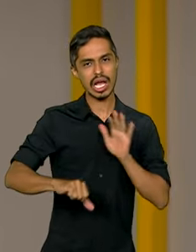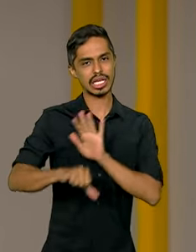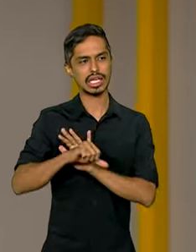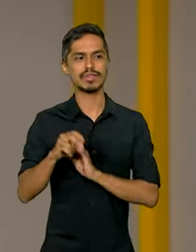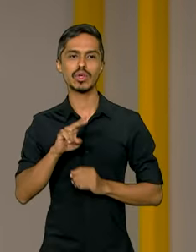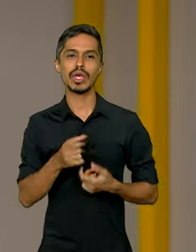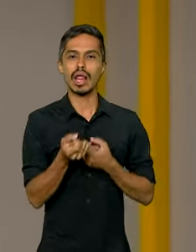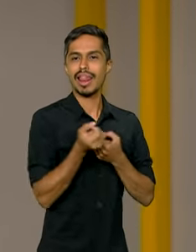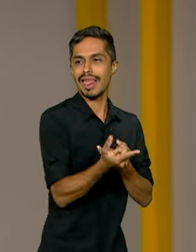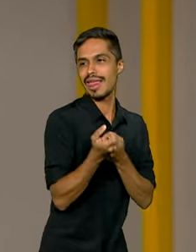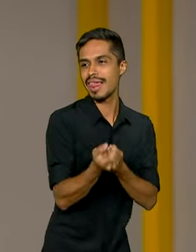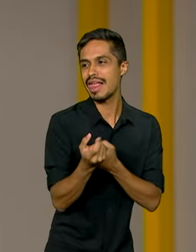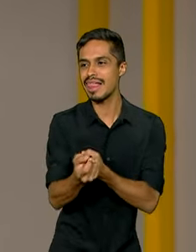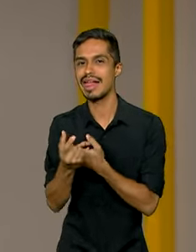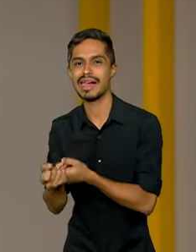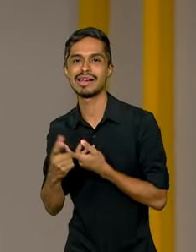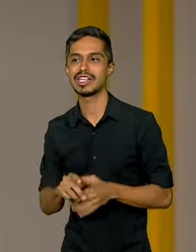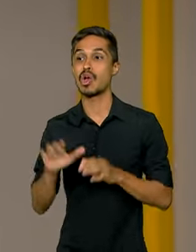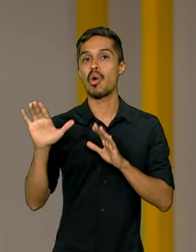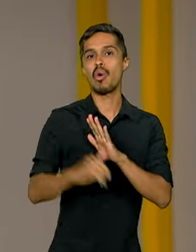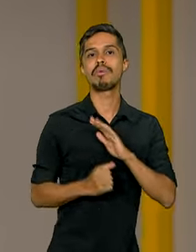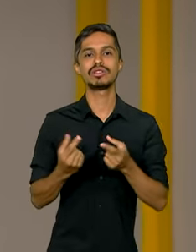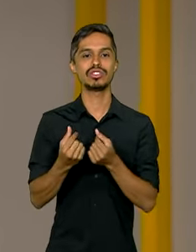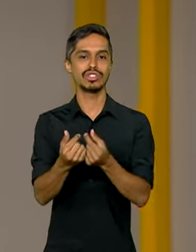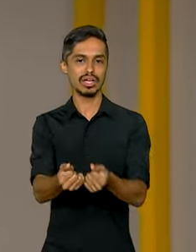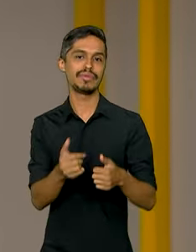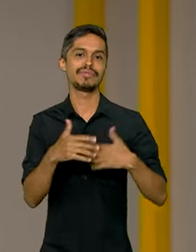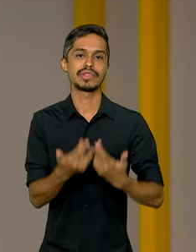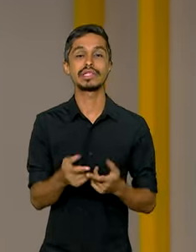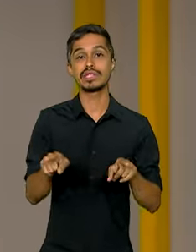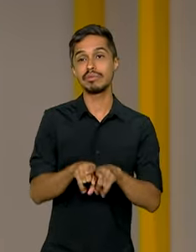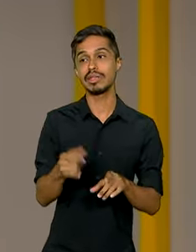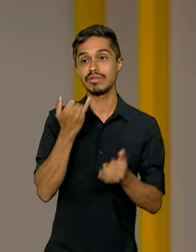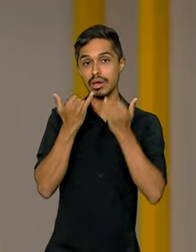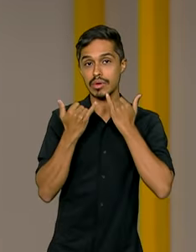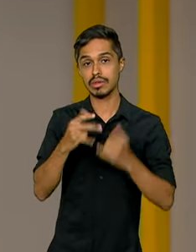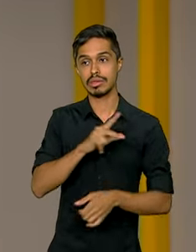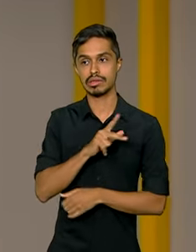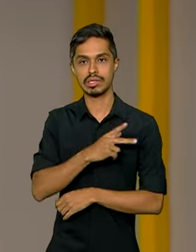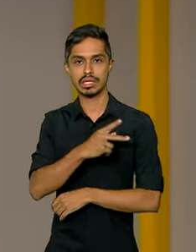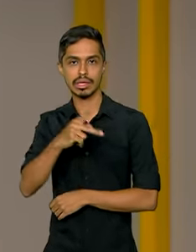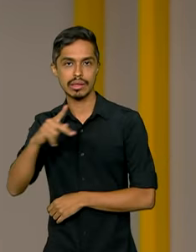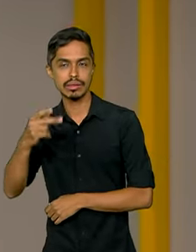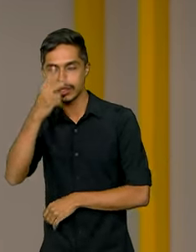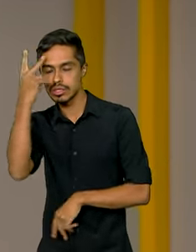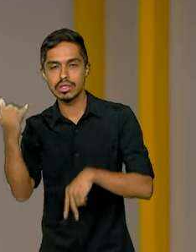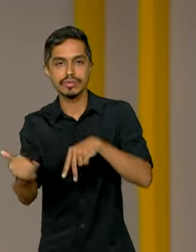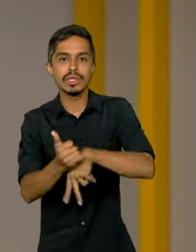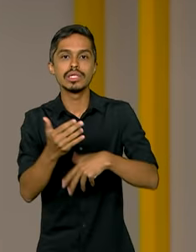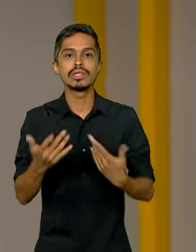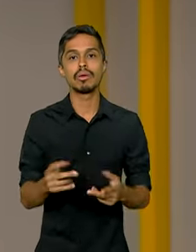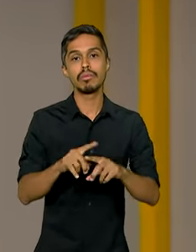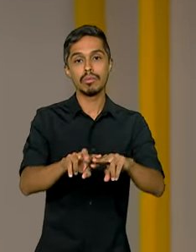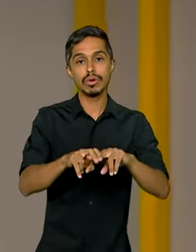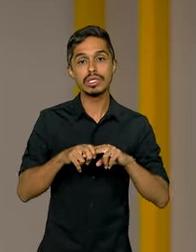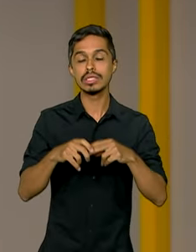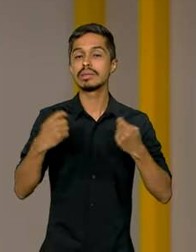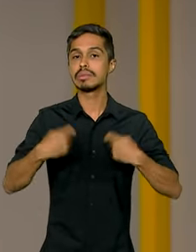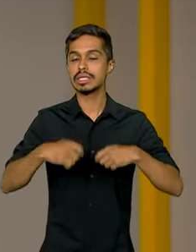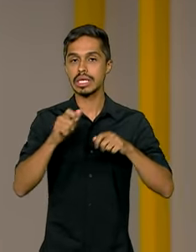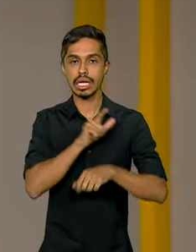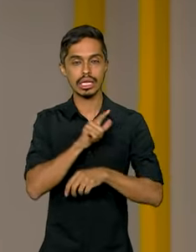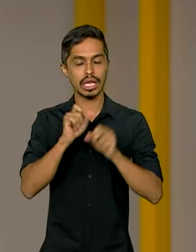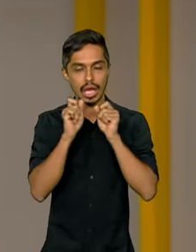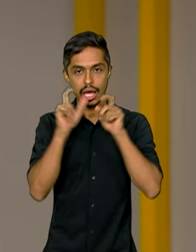aplicam golpes para roubar dinheiro e também informações pessoais das vítimas. Por isso, é importante, gente, ficar atento e